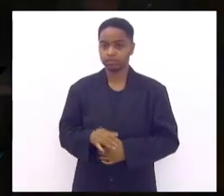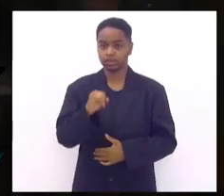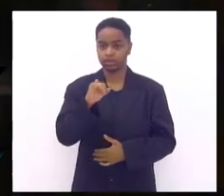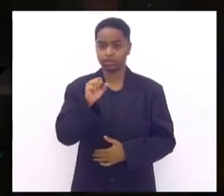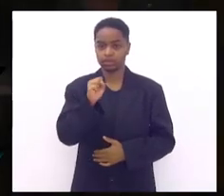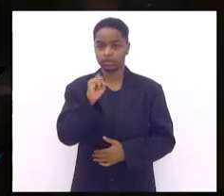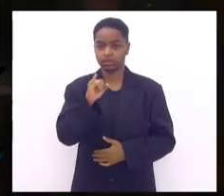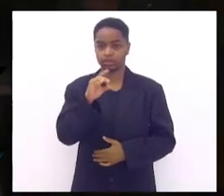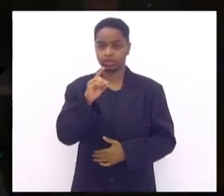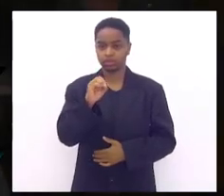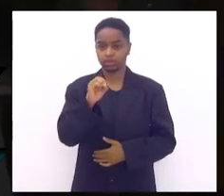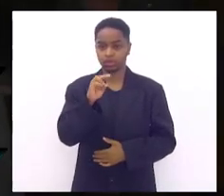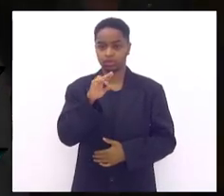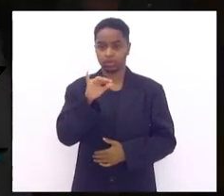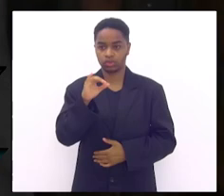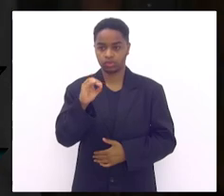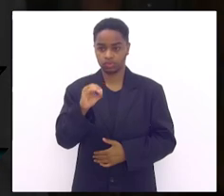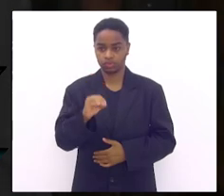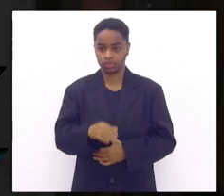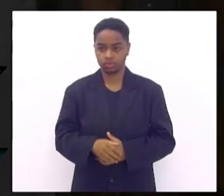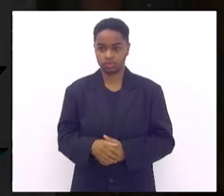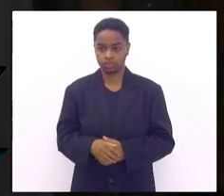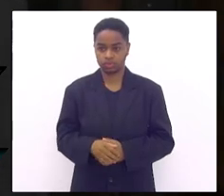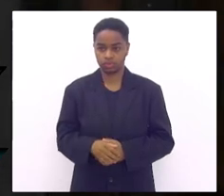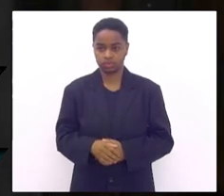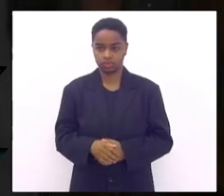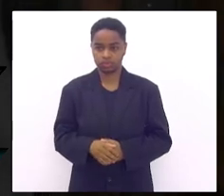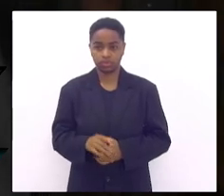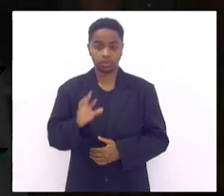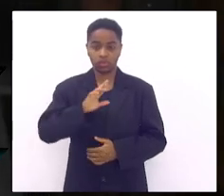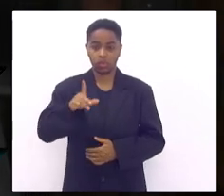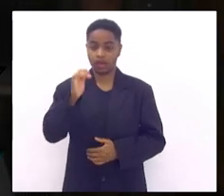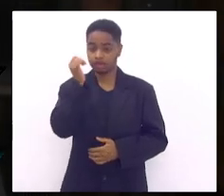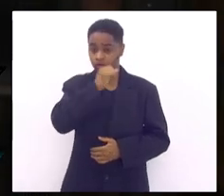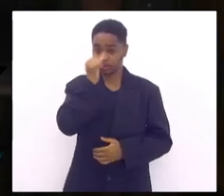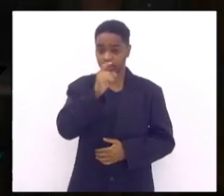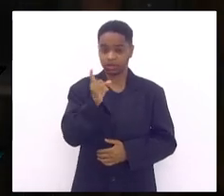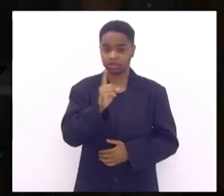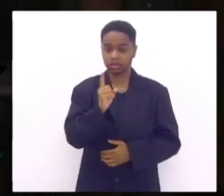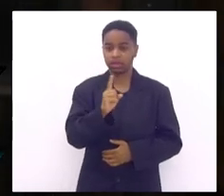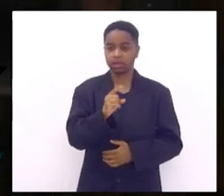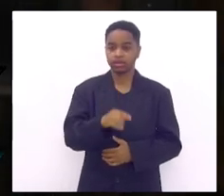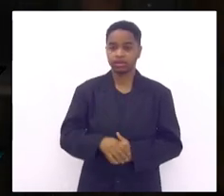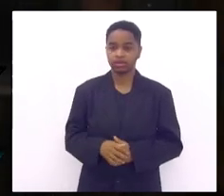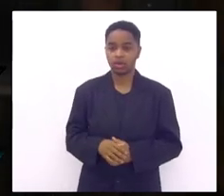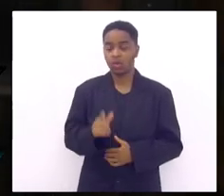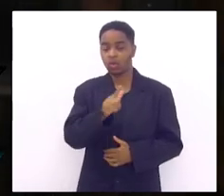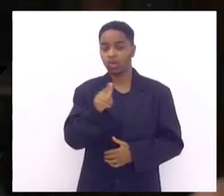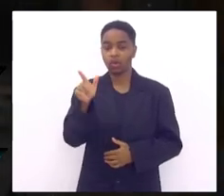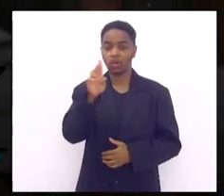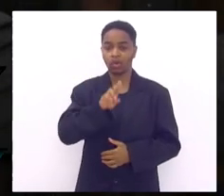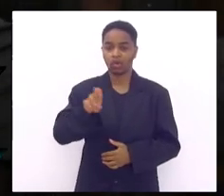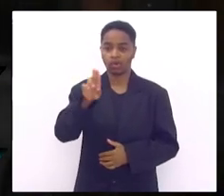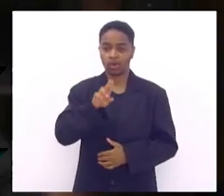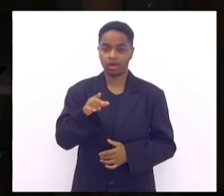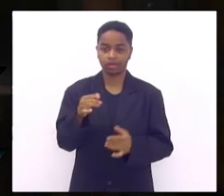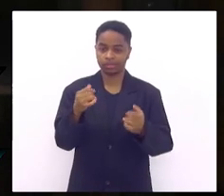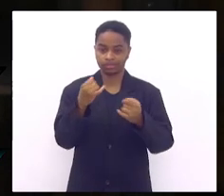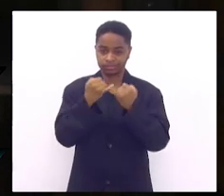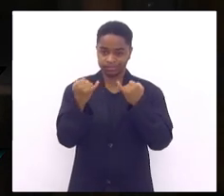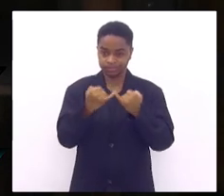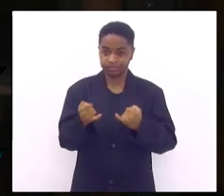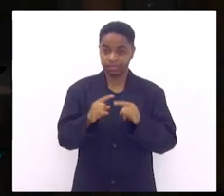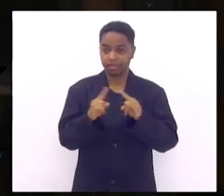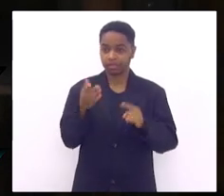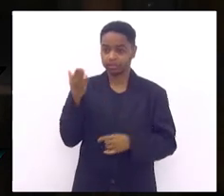Fluminhan não é Fluminense campeão da liberdade Fluminhan mas está aqui o nosso